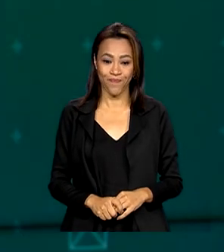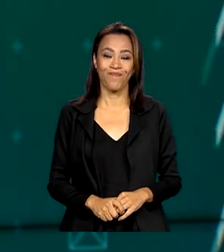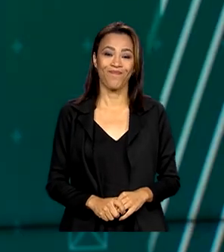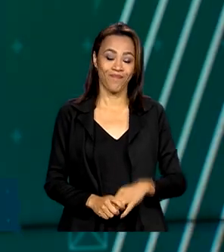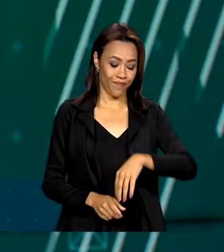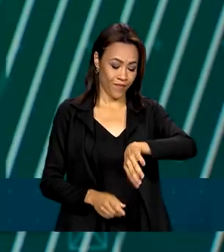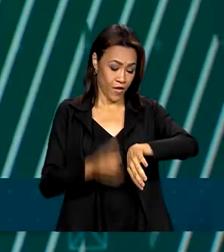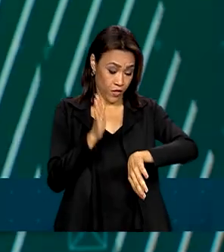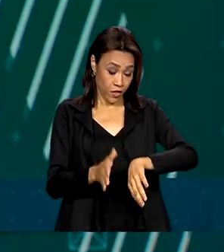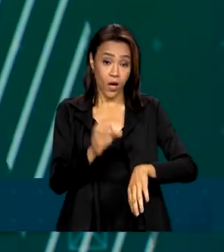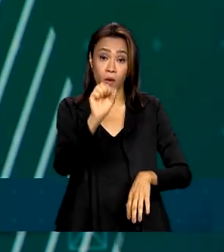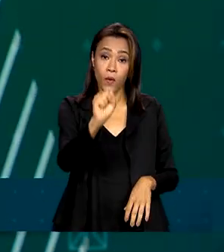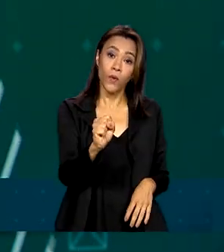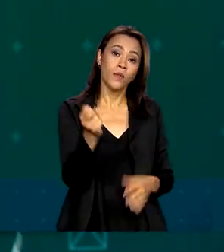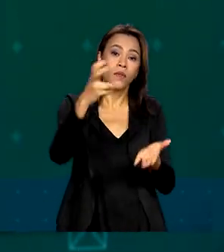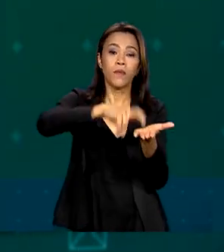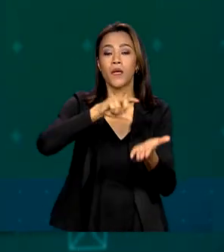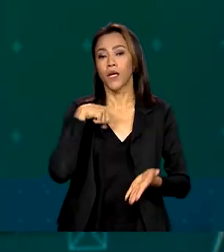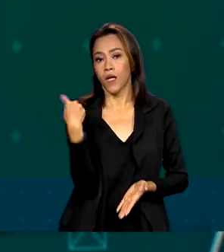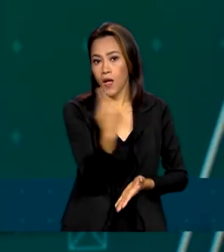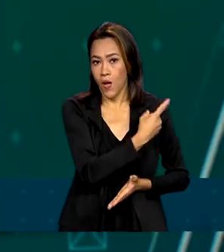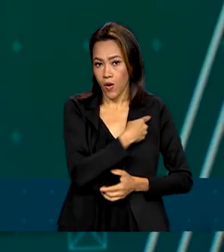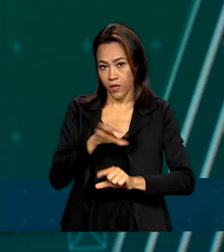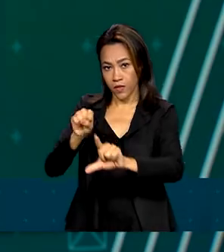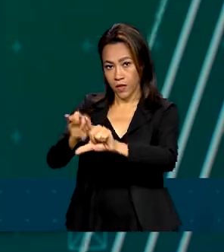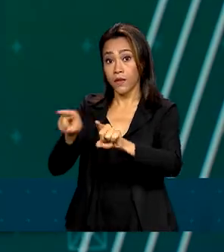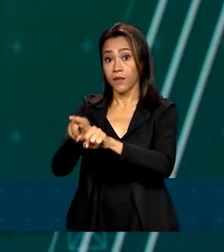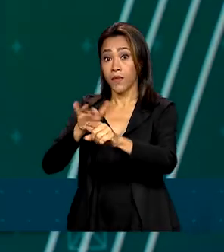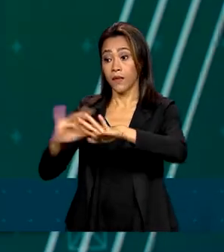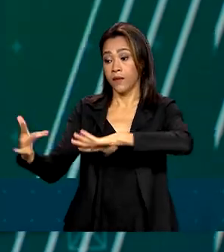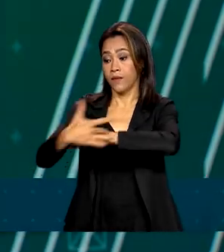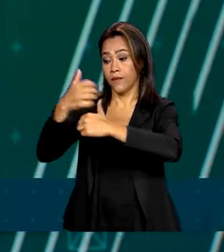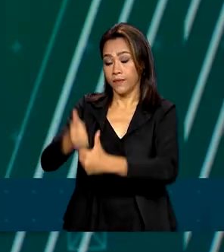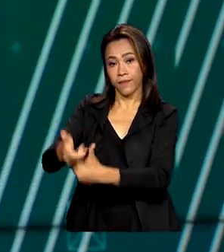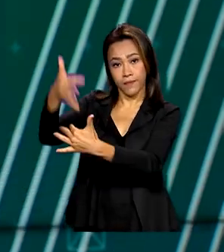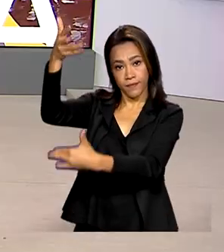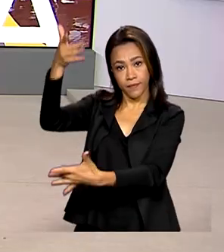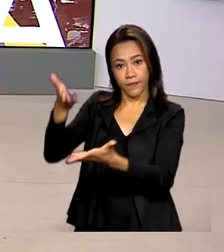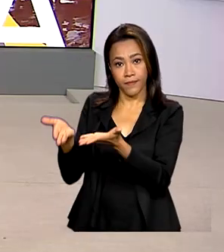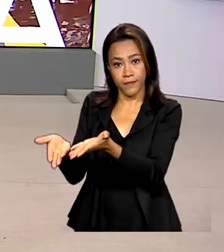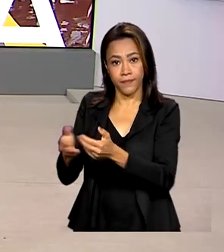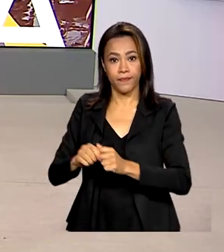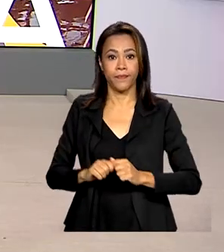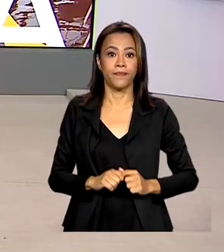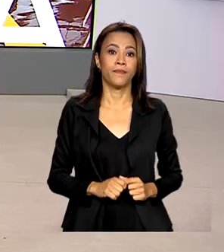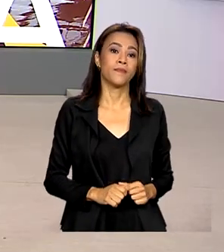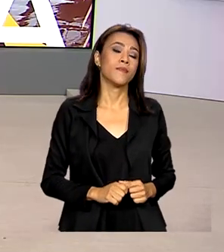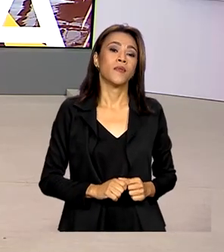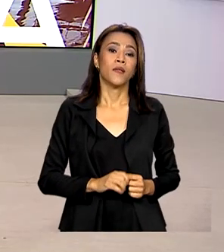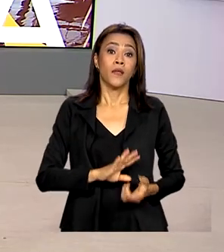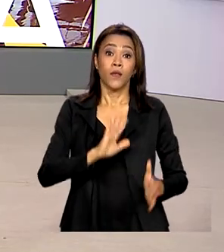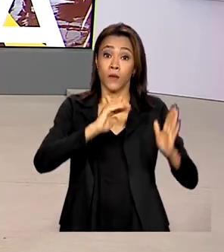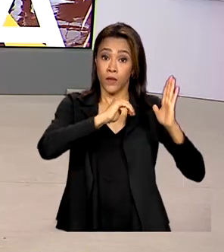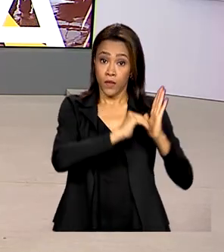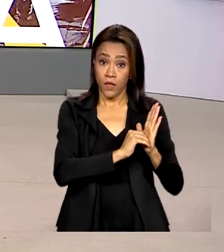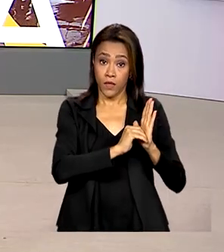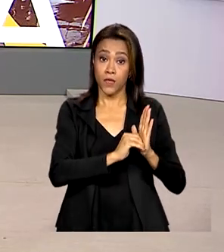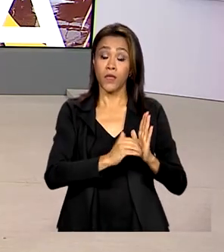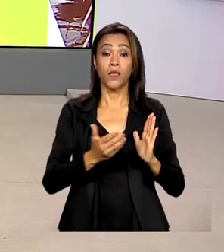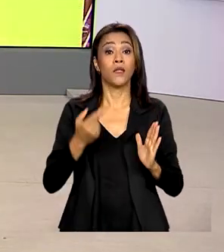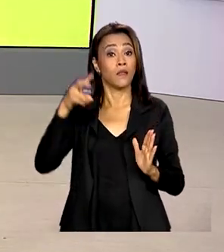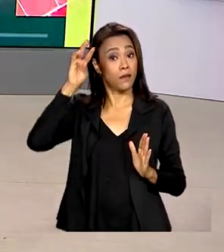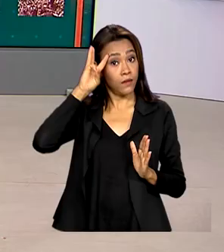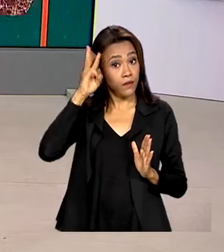Oito horas da manhã, estamos ao vivo também pelas redes sociais. O Senado aprovou nesta terça